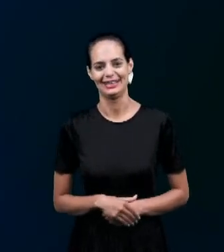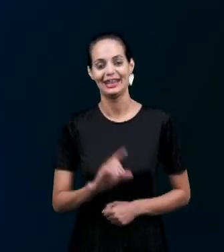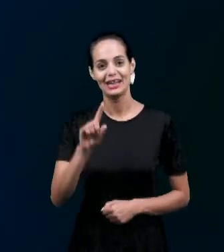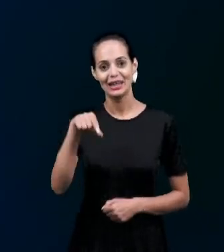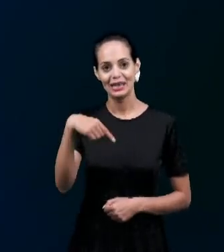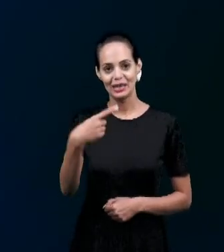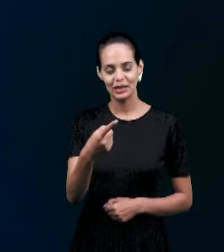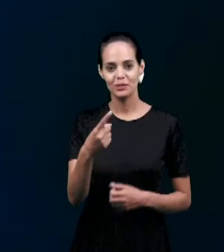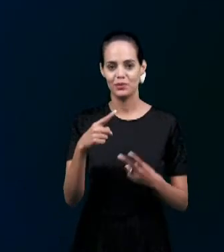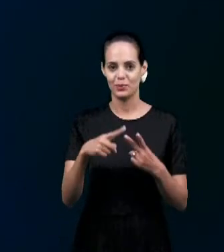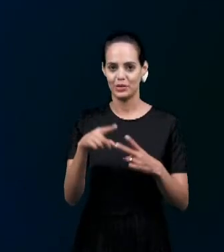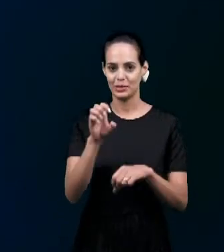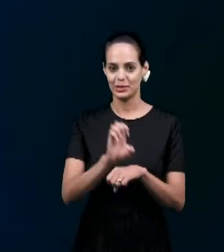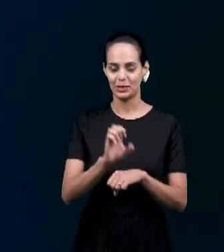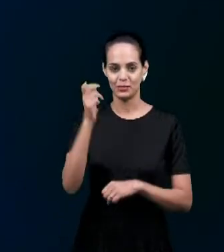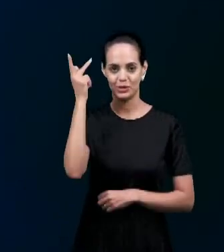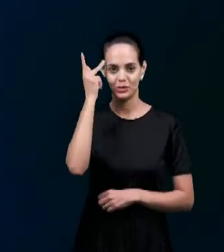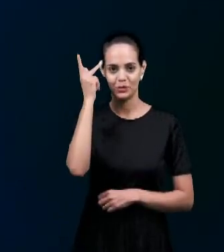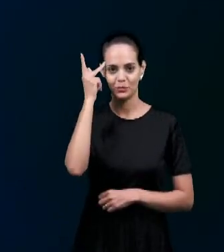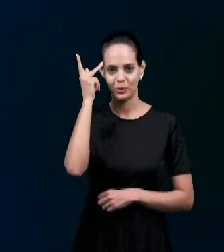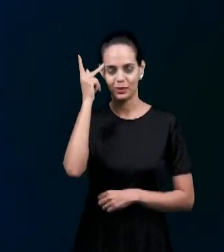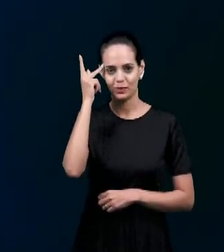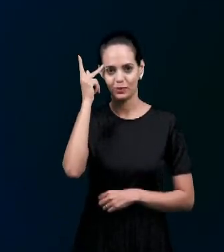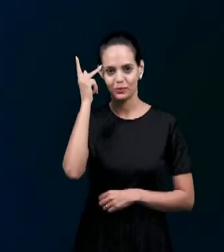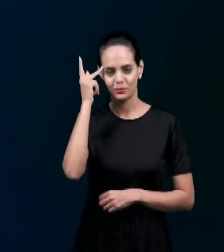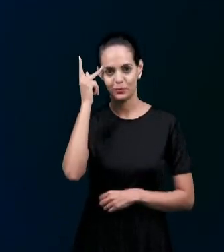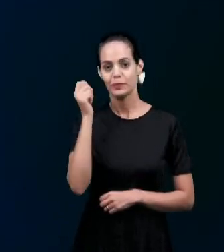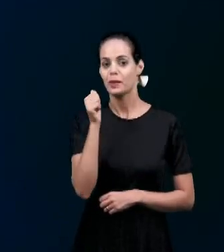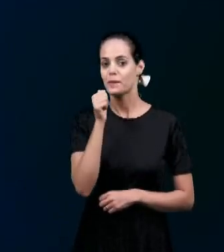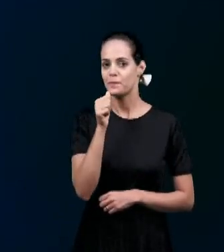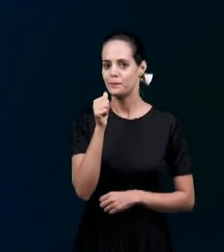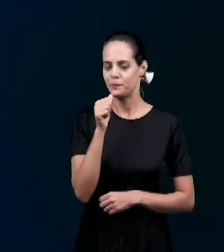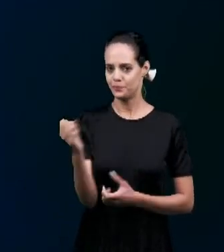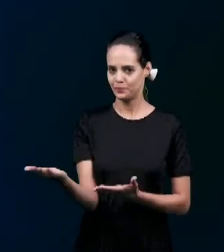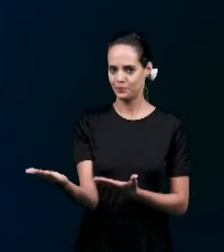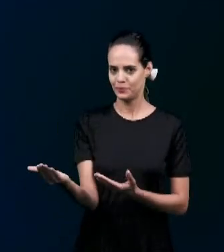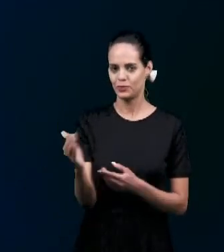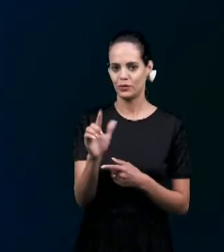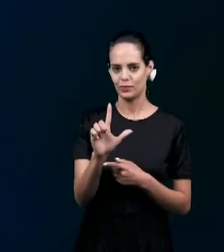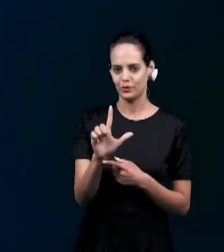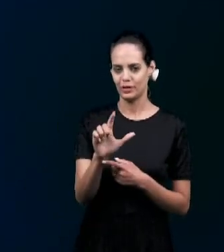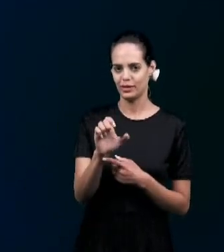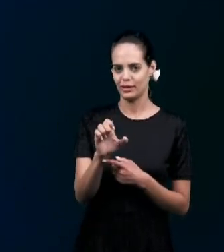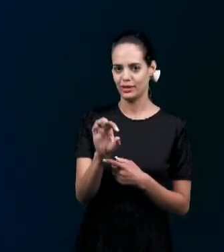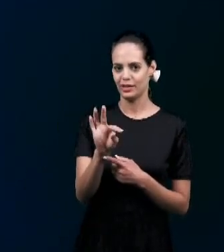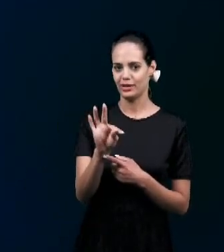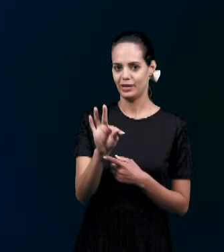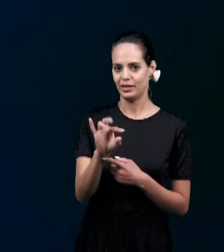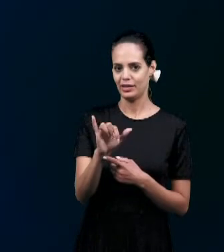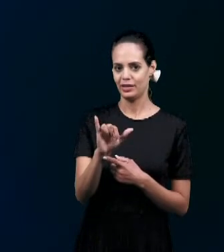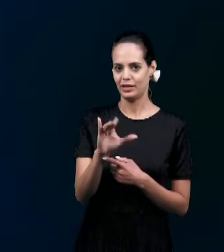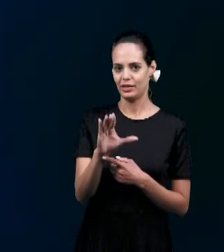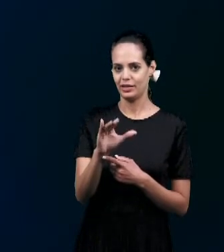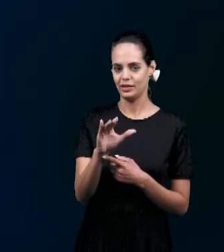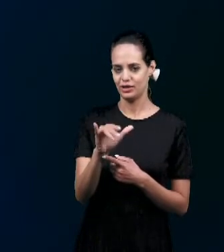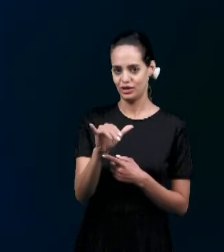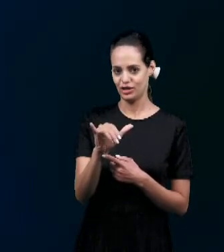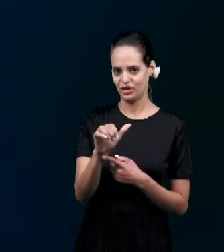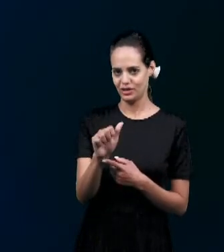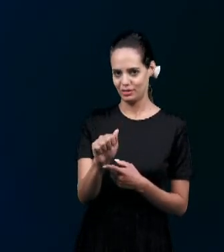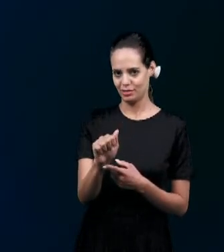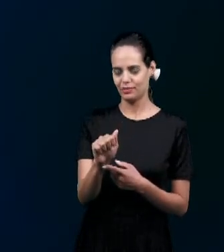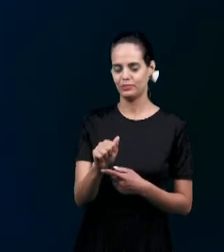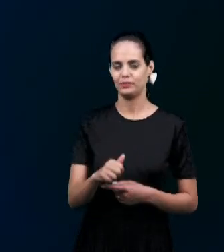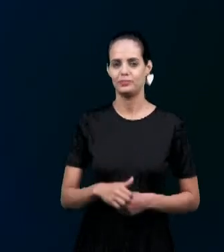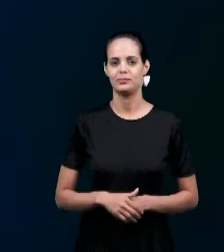Para o estado De São Paulo Onde ali A jovem Letícia Que pertence A igreja De Pedregulho Ali em